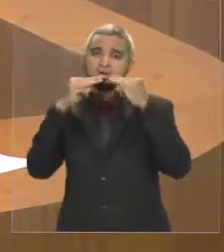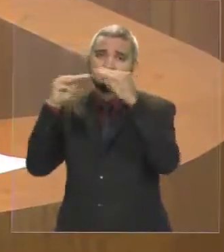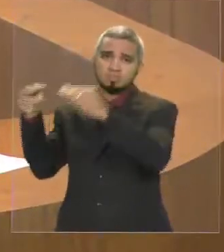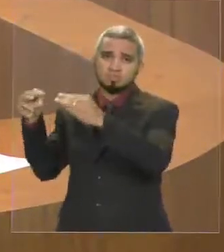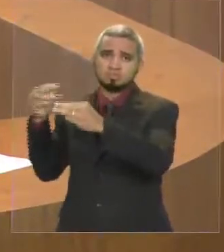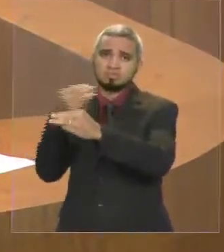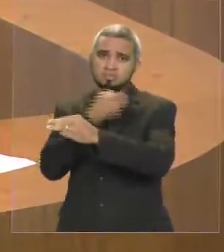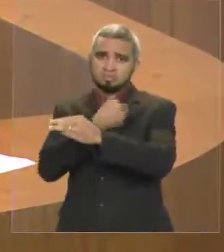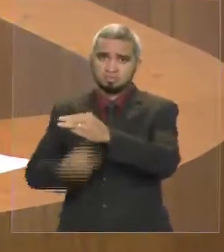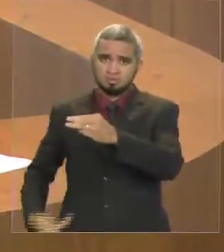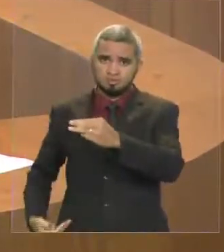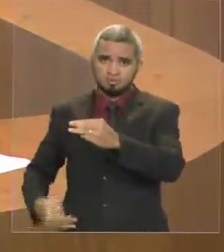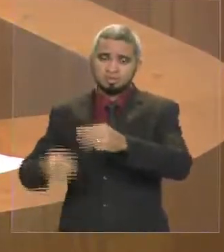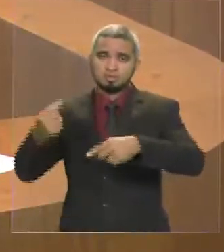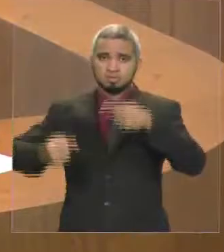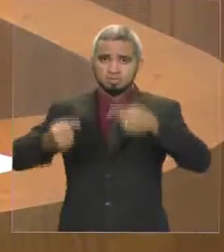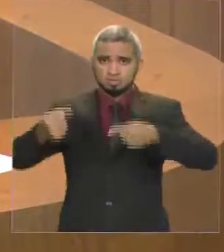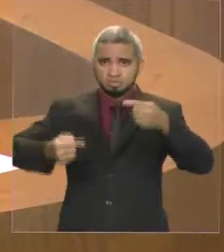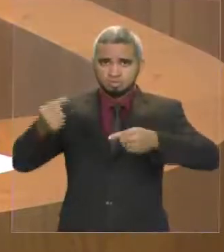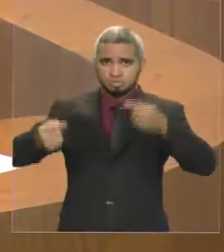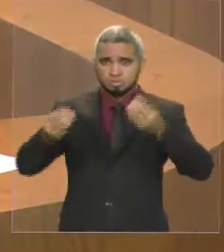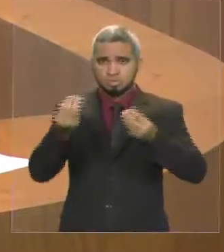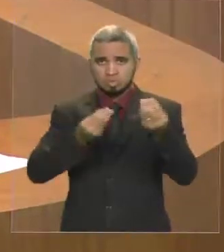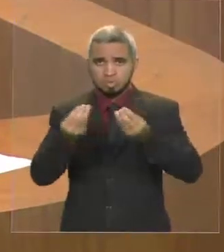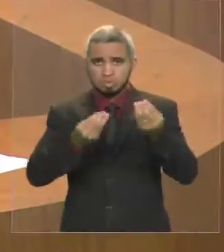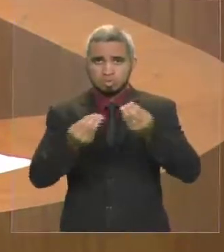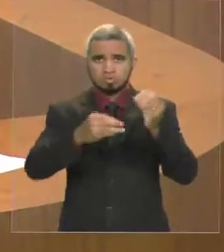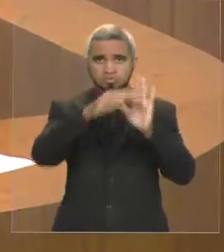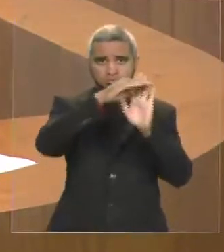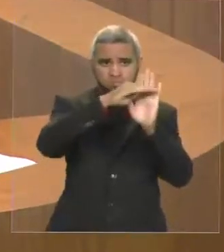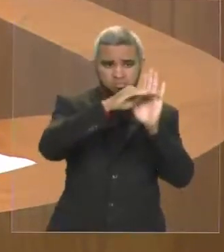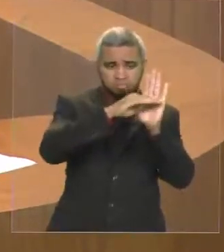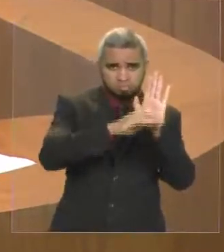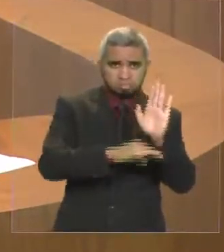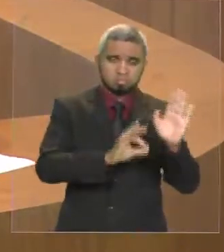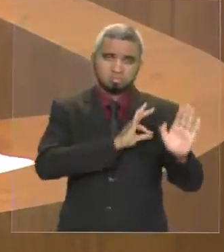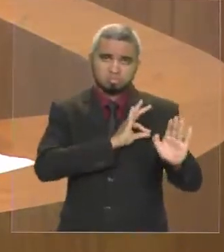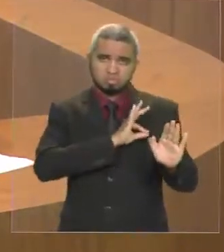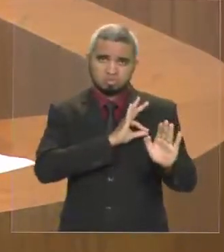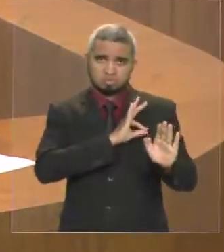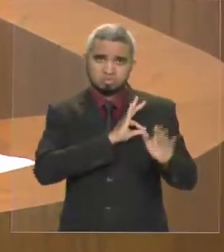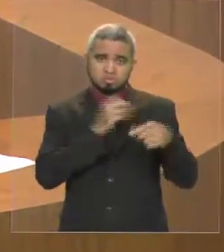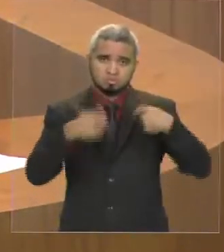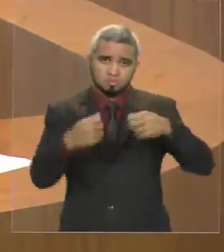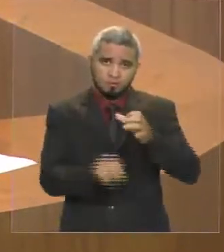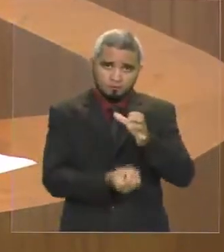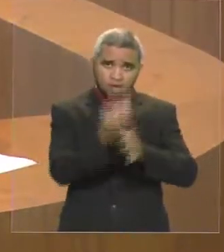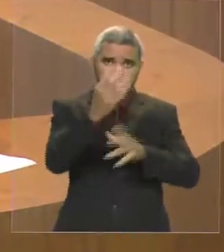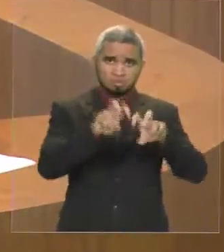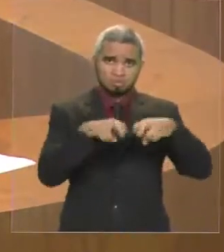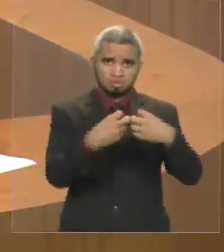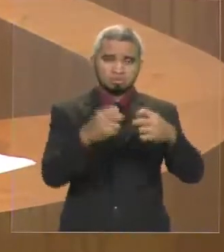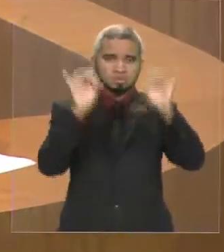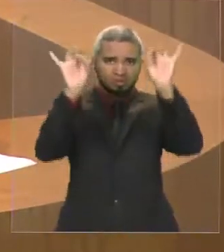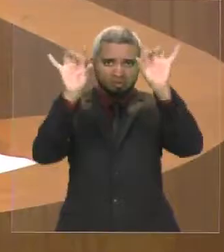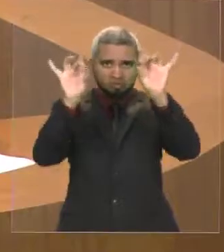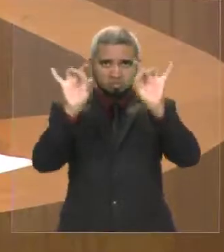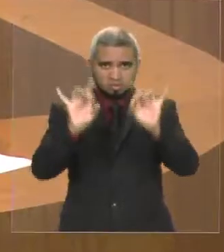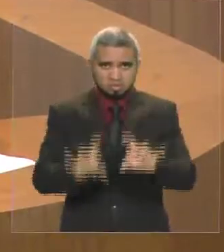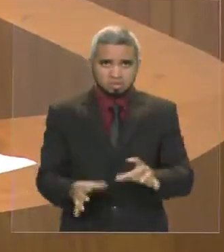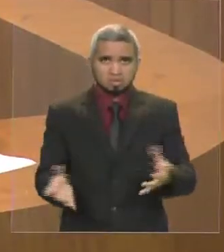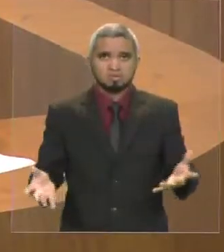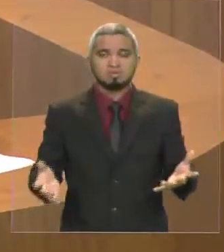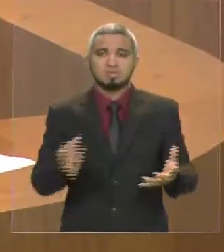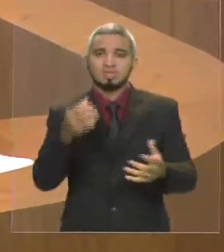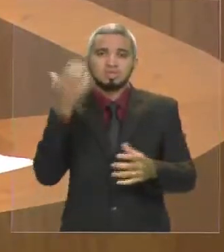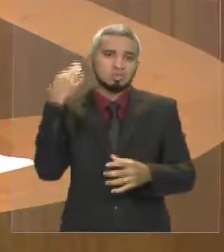para discutir os pontos de carreira das polícias militares e corpos de bombeiros militares através da criação de uma comissão especial, tendo em vista a sua não conclusão do prazo de